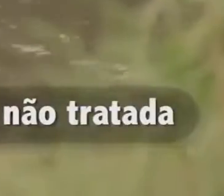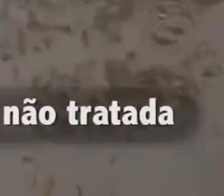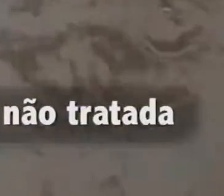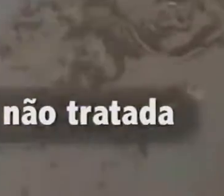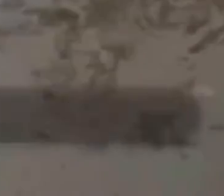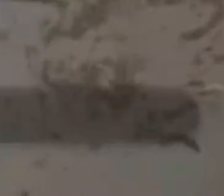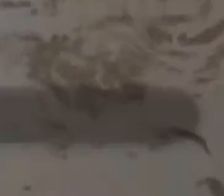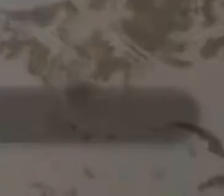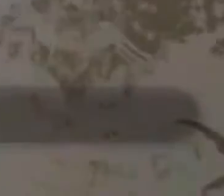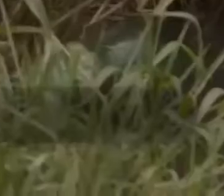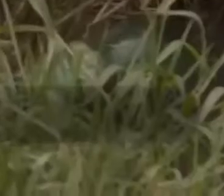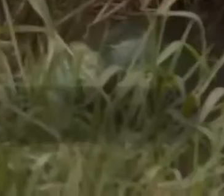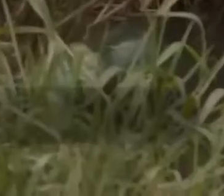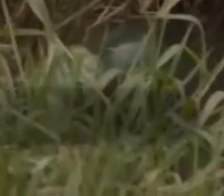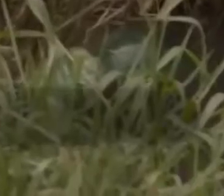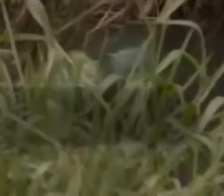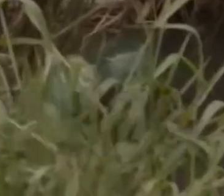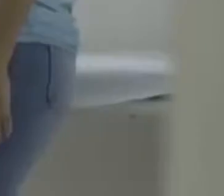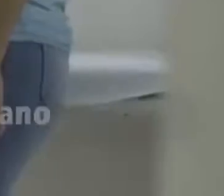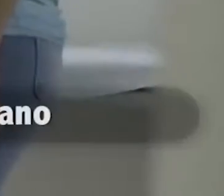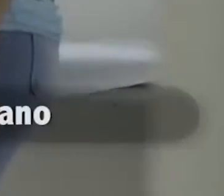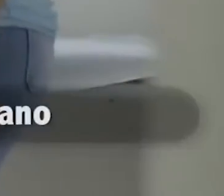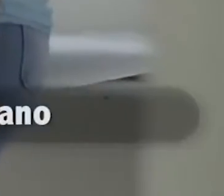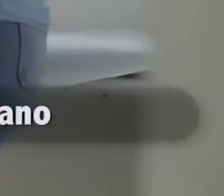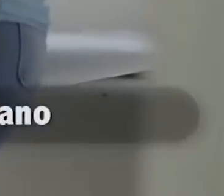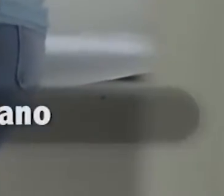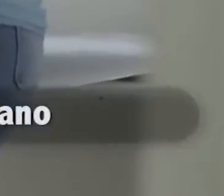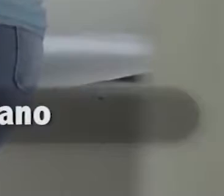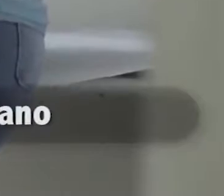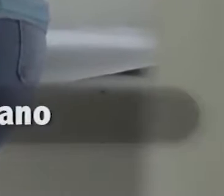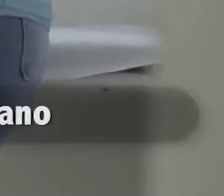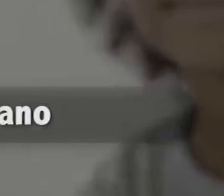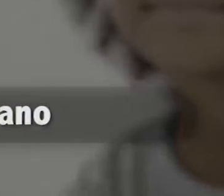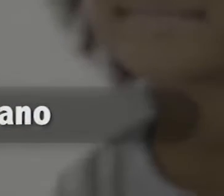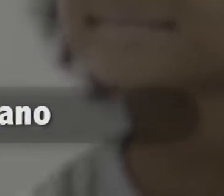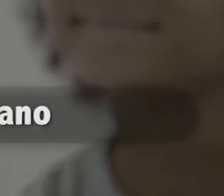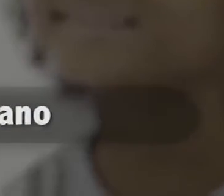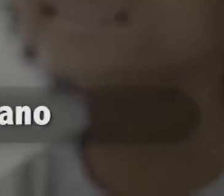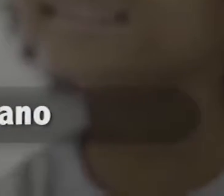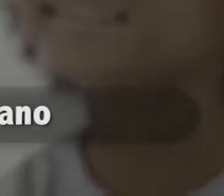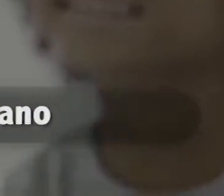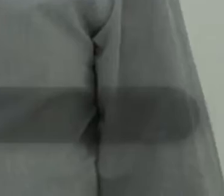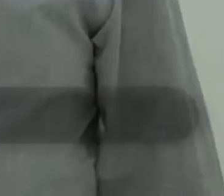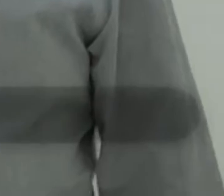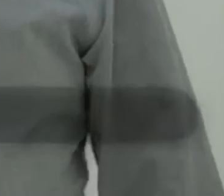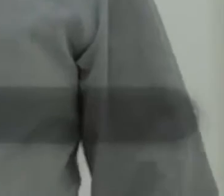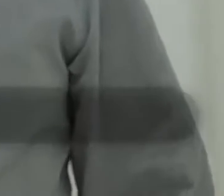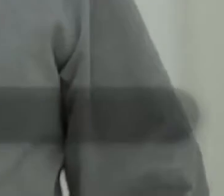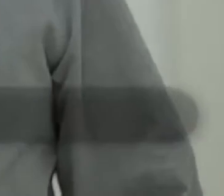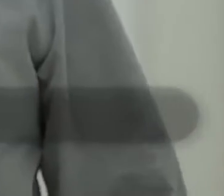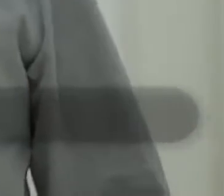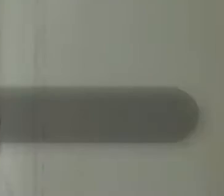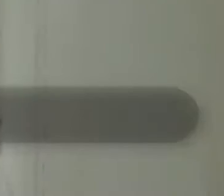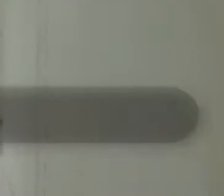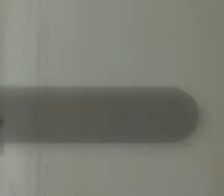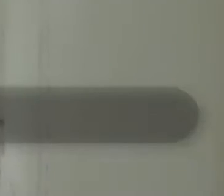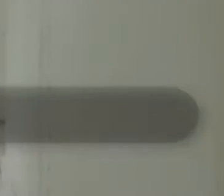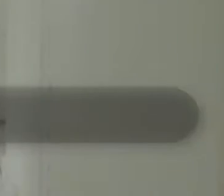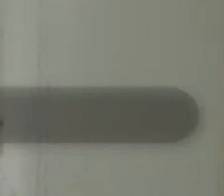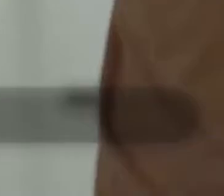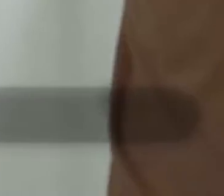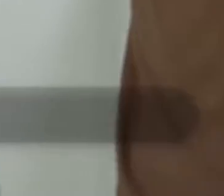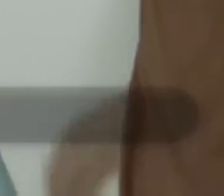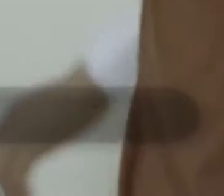água não tratada, ou não tratada corretamente. No Brasil, são mais de 4 milhões de casos por ano e mais de 4 mil mortes pela